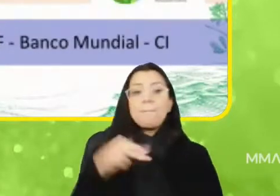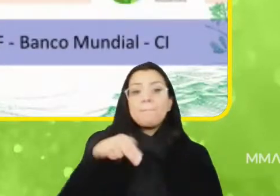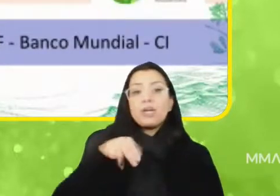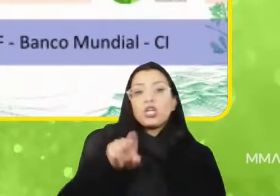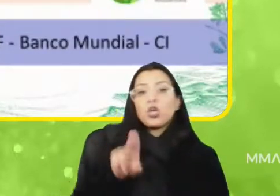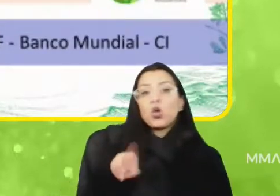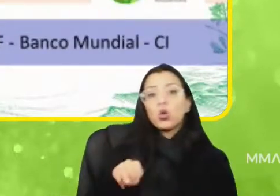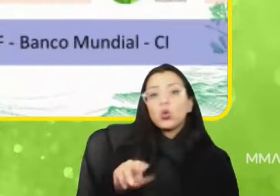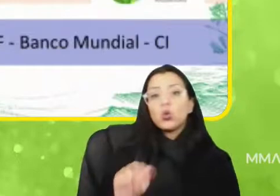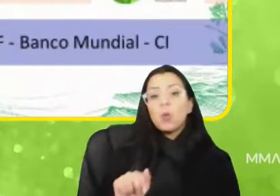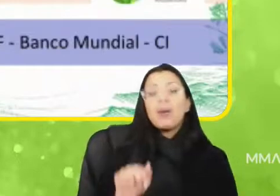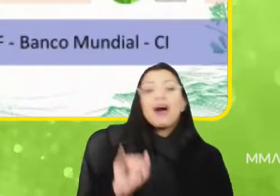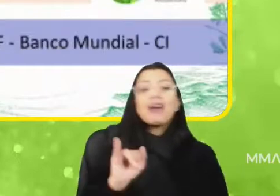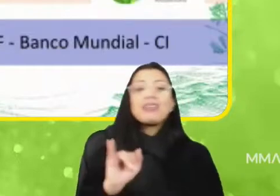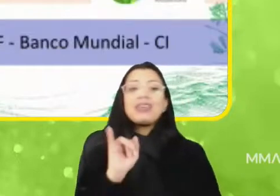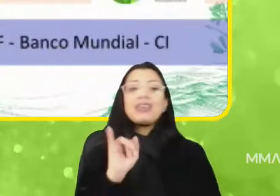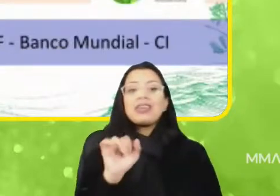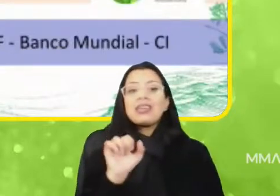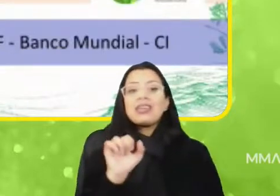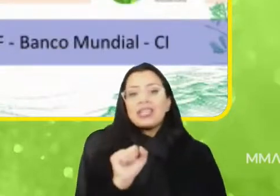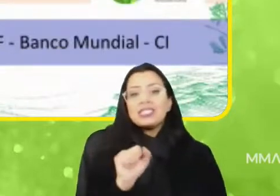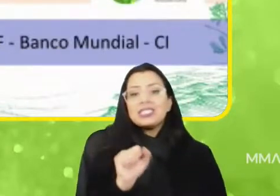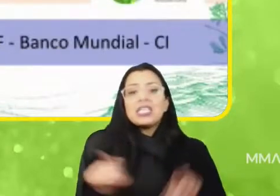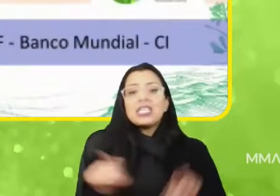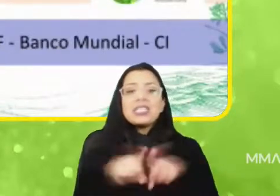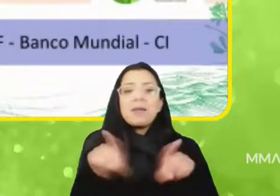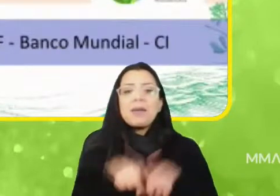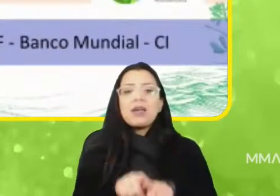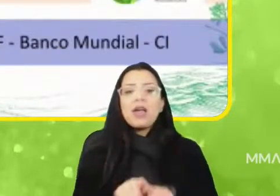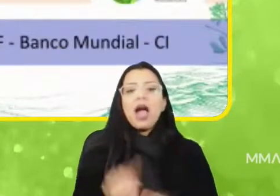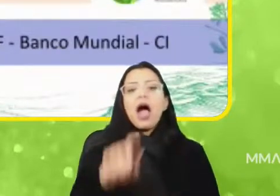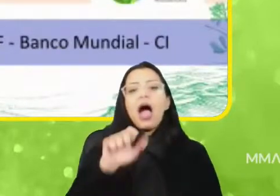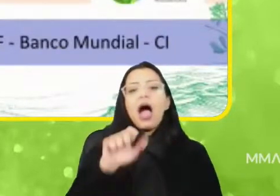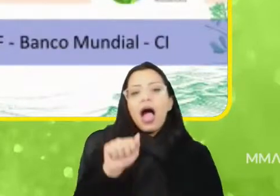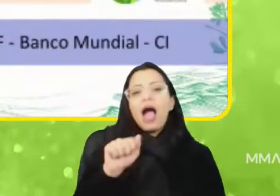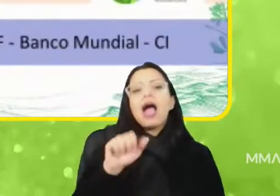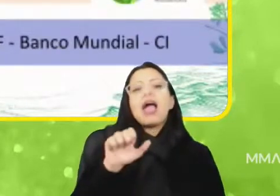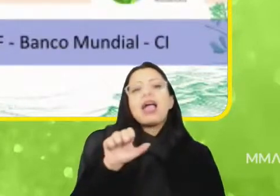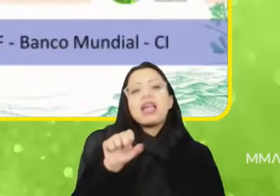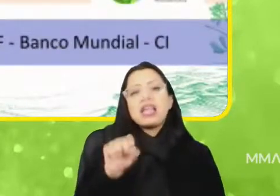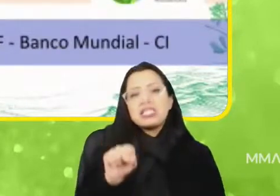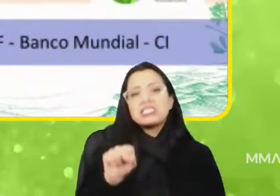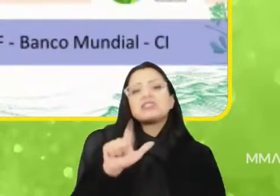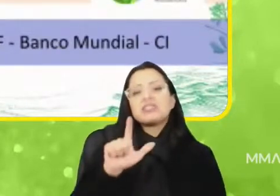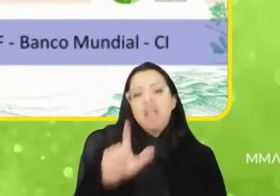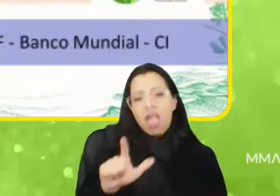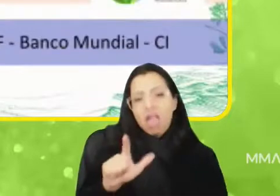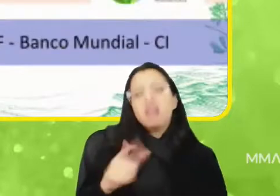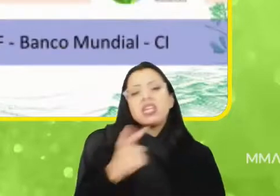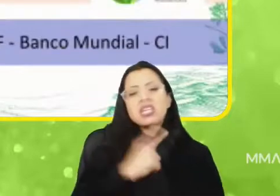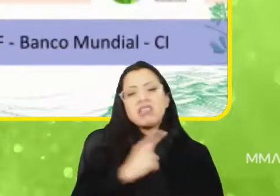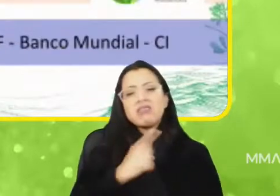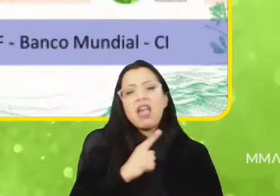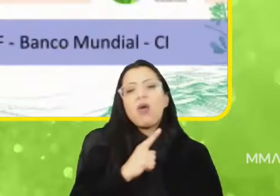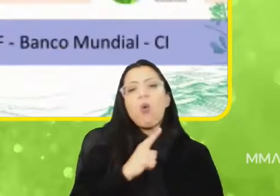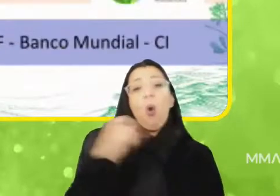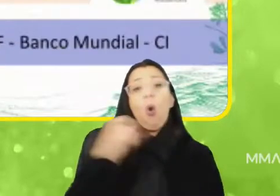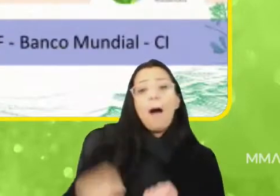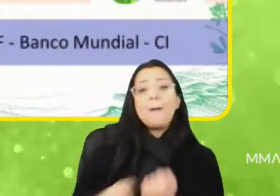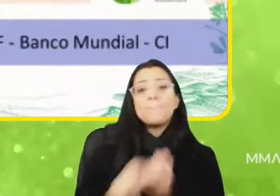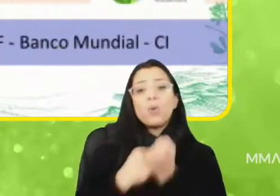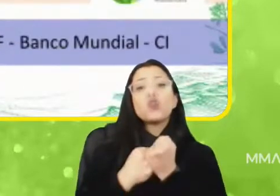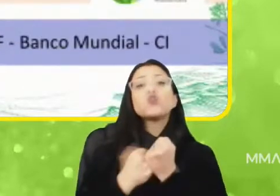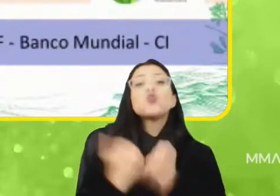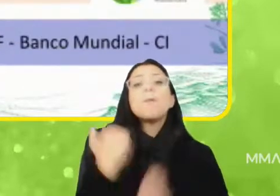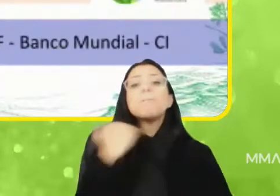Sustentáveis na Amazônia Legal, o ASL, que é com apoio do Banco Mundial e da Conservation International. Então, gente tem esses